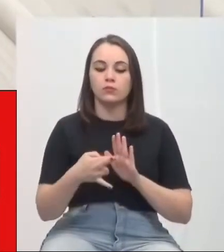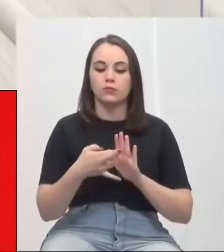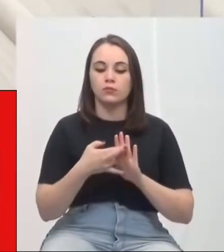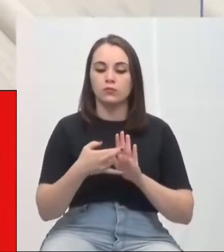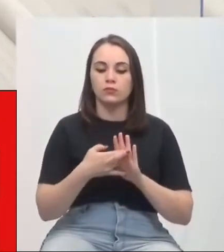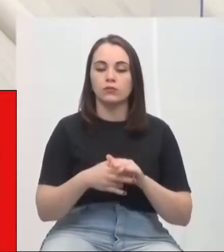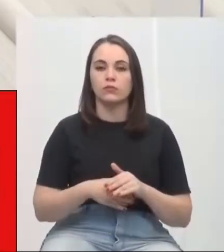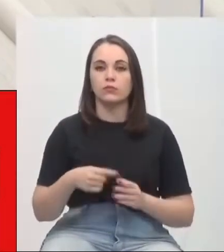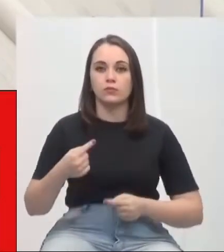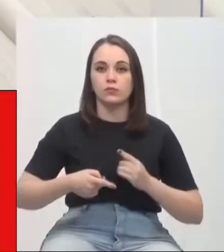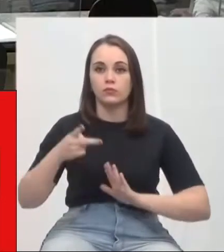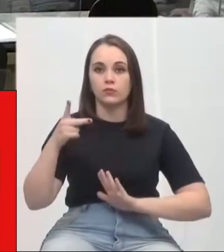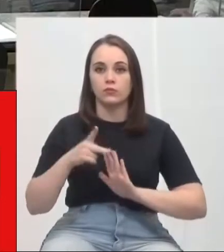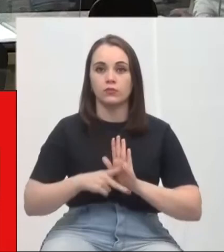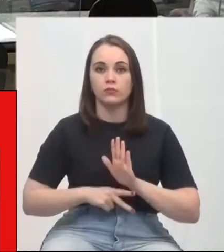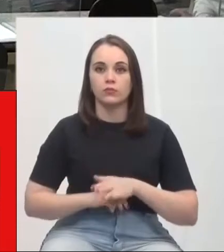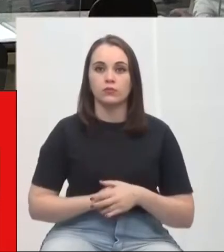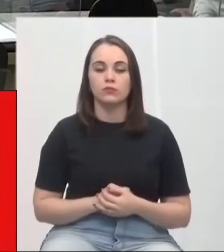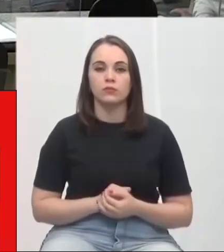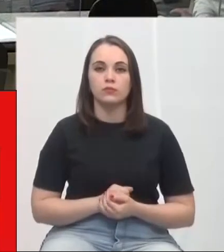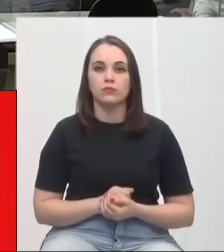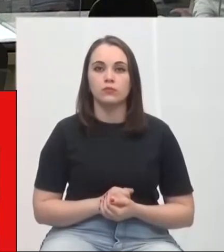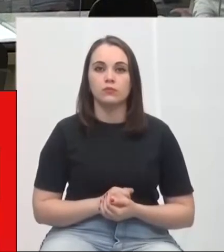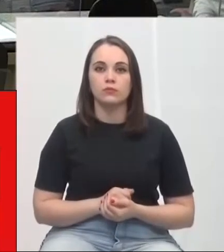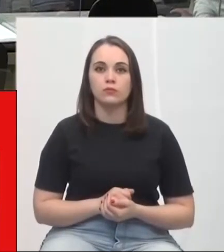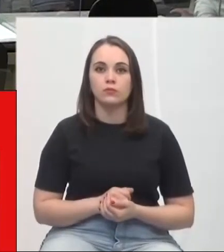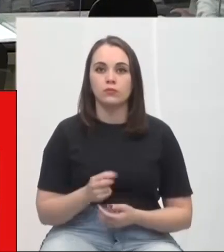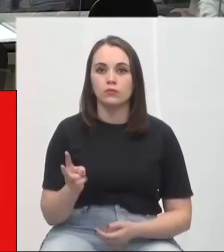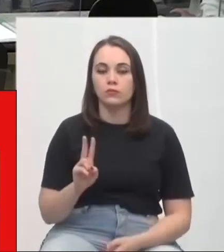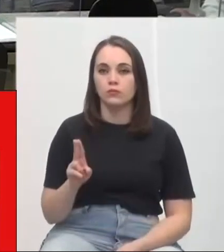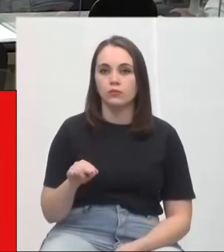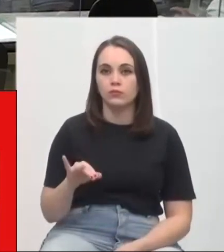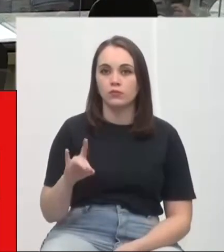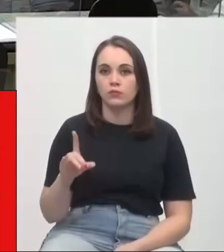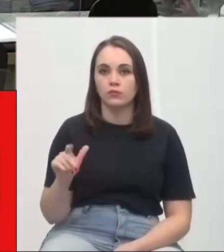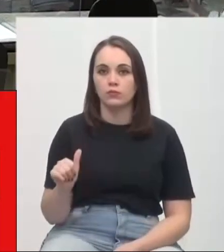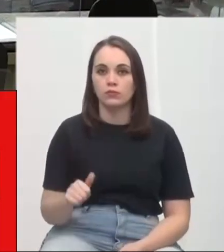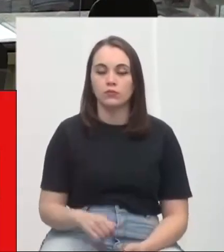Interno. Em discussão, o projeto. Com a palavra, o vereador Nicola.